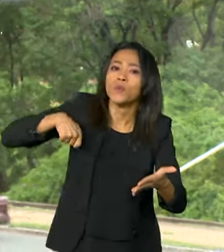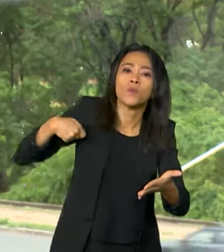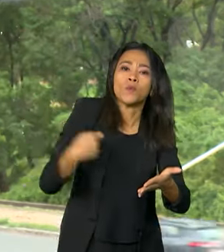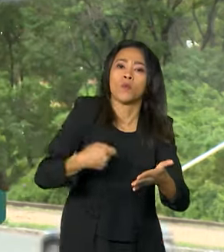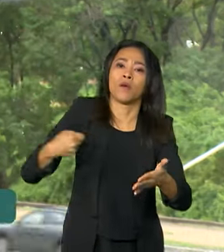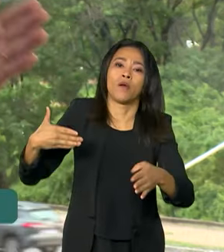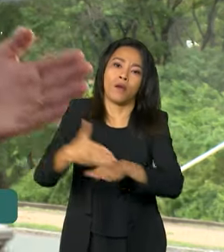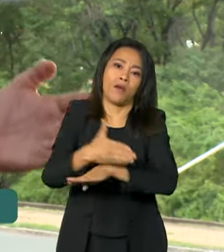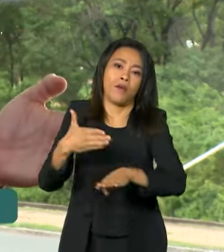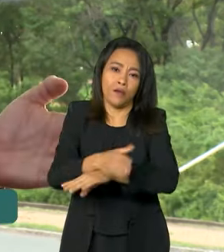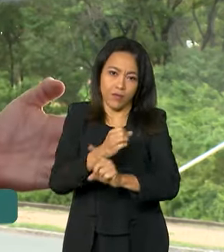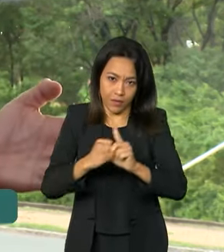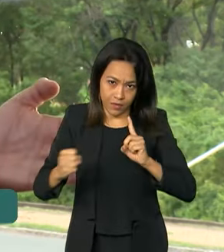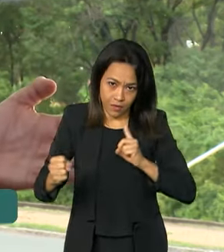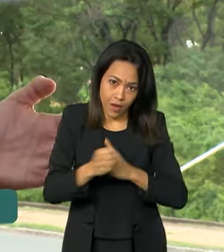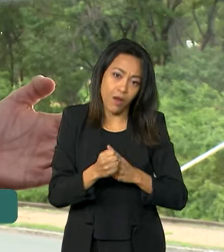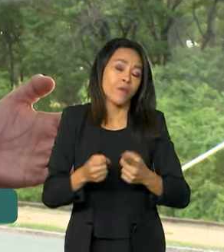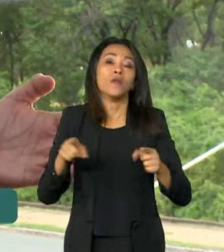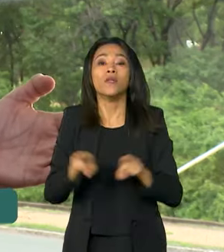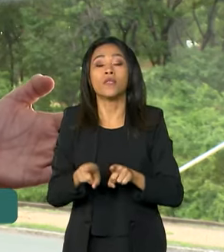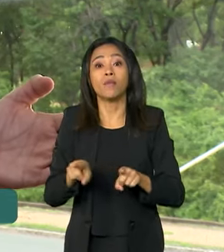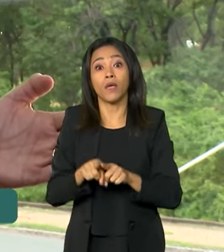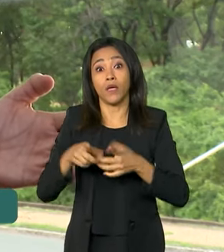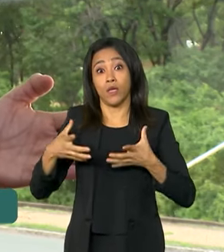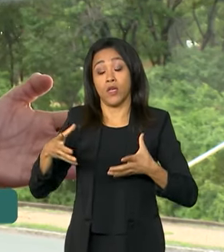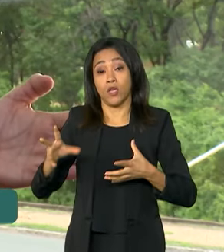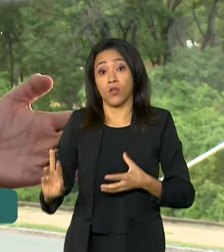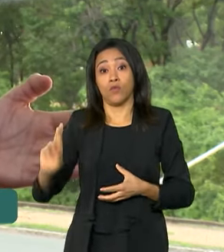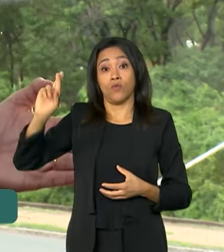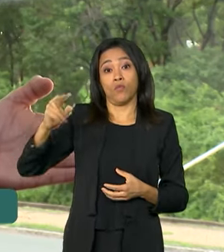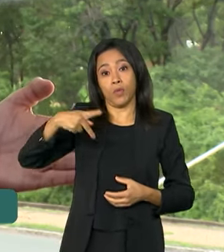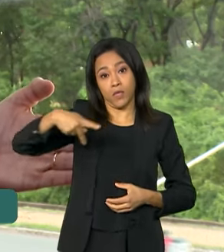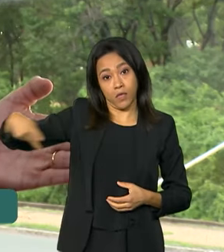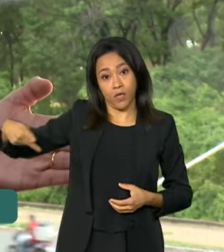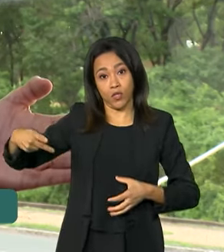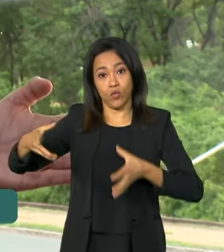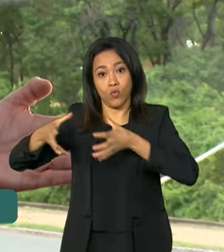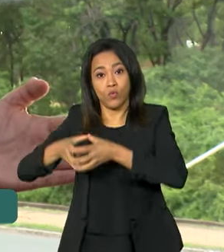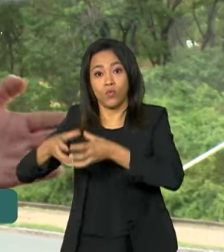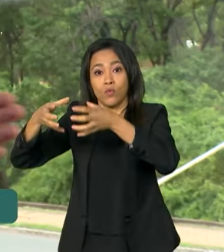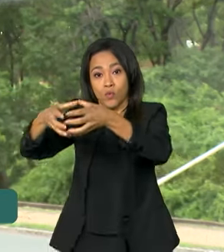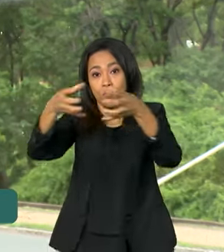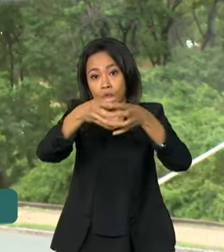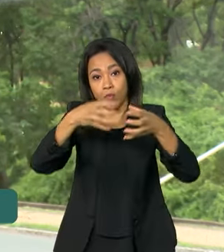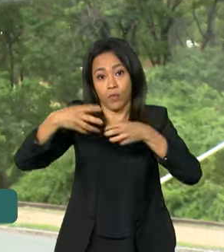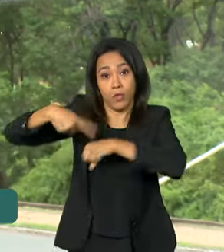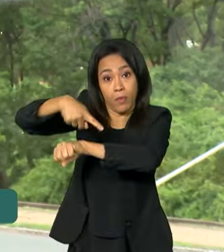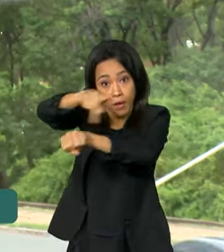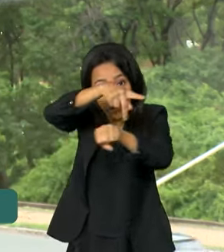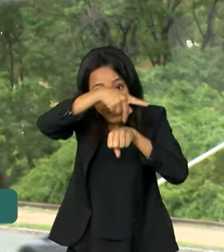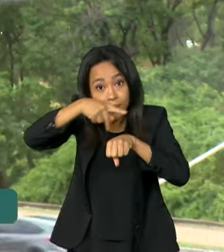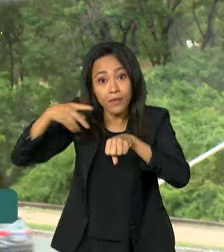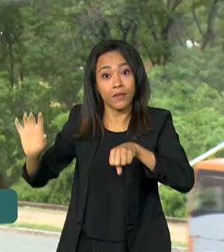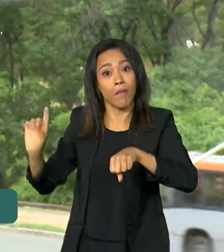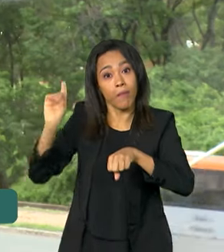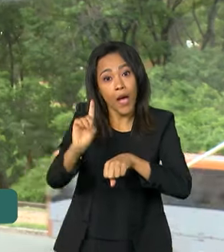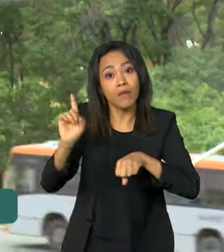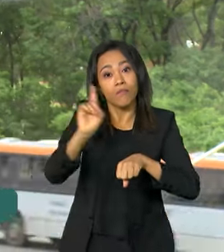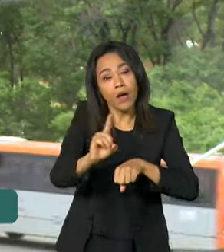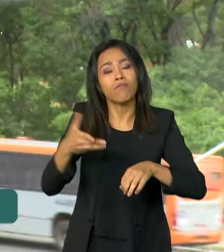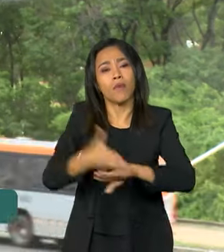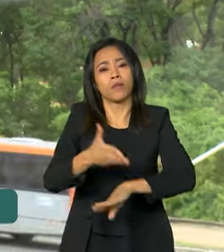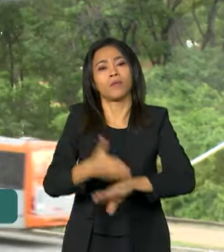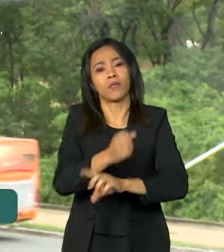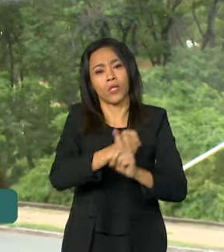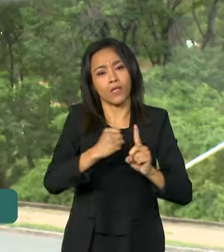e nos organismos que o Brasil tem presidido durante esses quase dois anos de governo do Lula, todos têm feito a participação social.